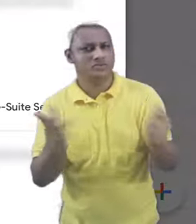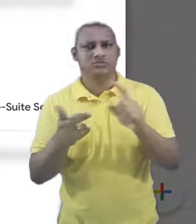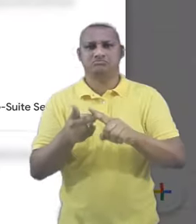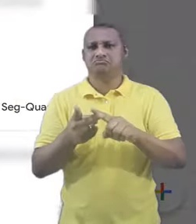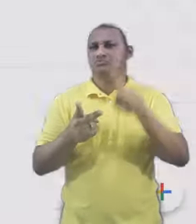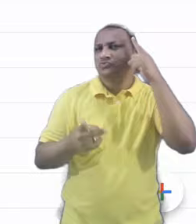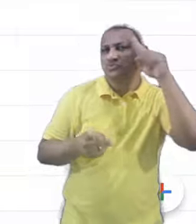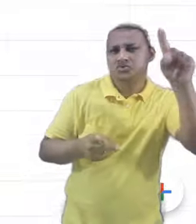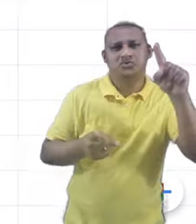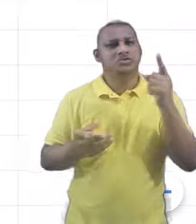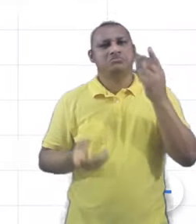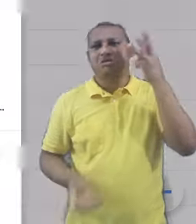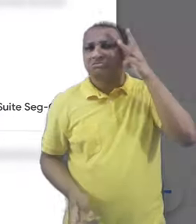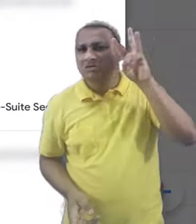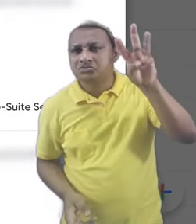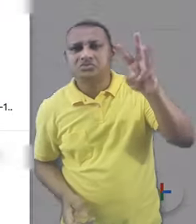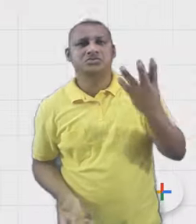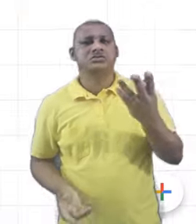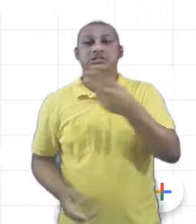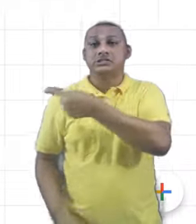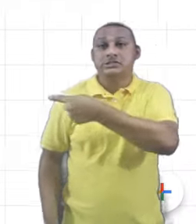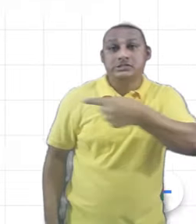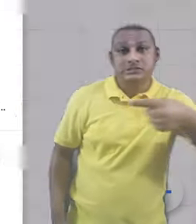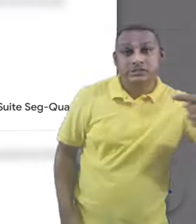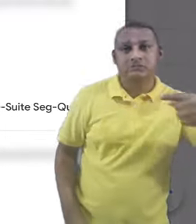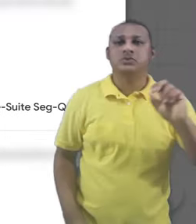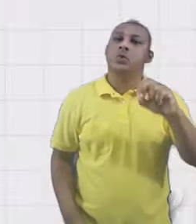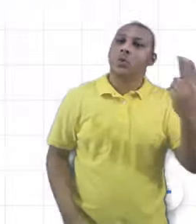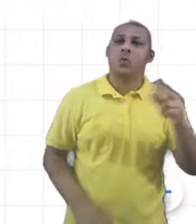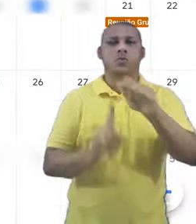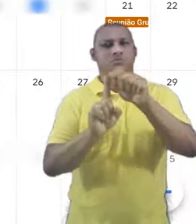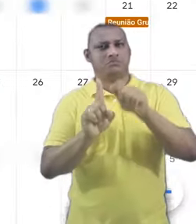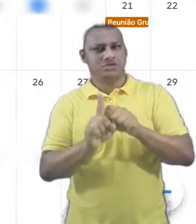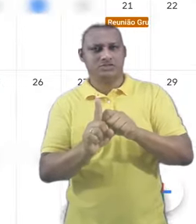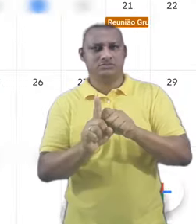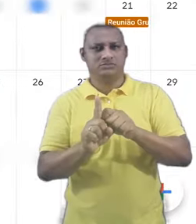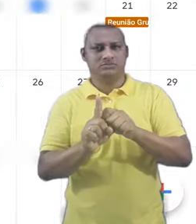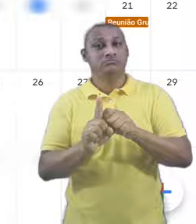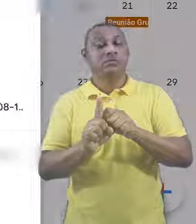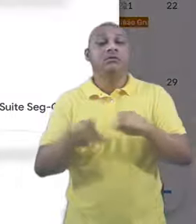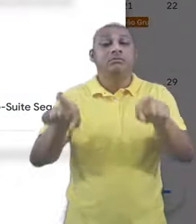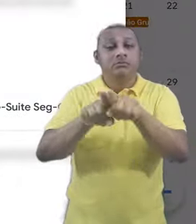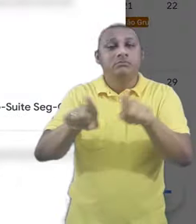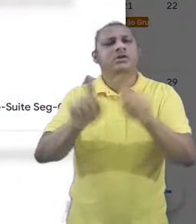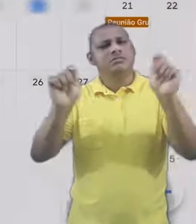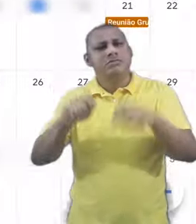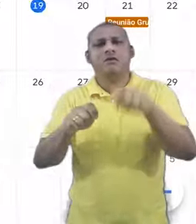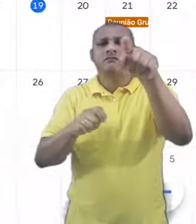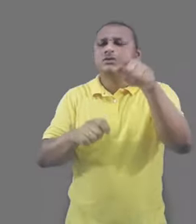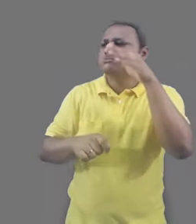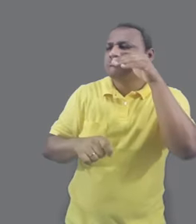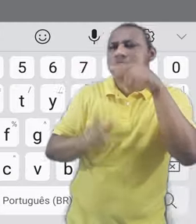três dias, semana ou mês. Também podemos pesquisar por algum